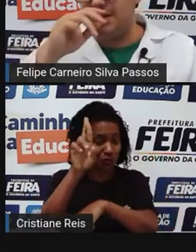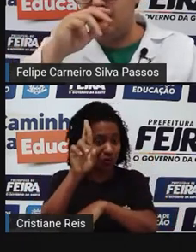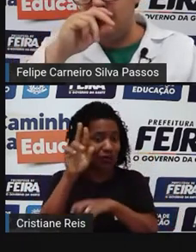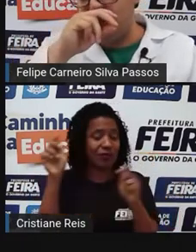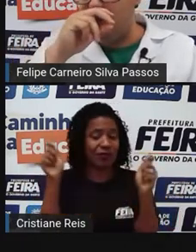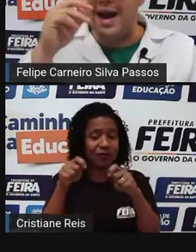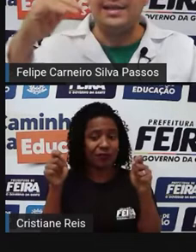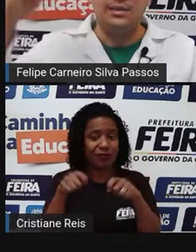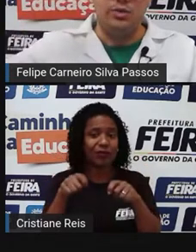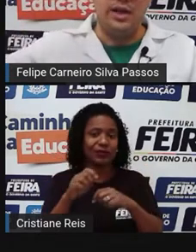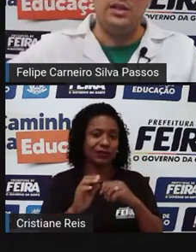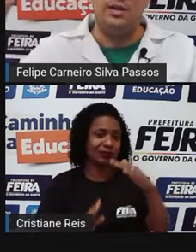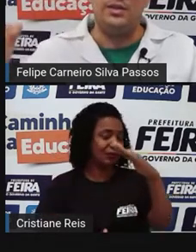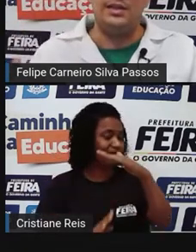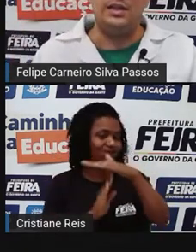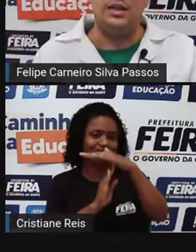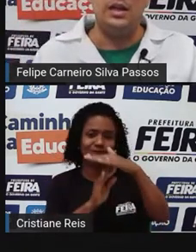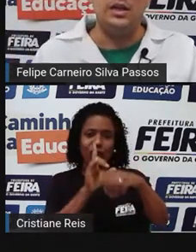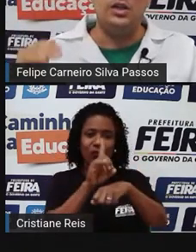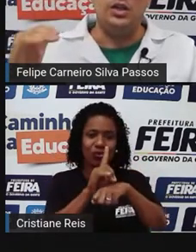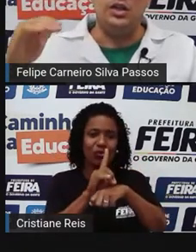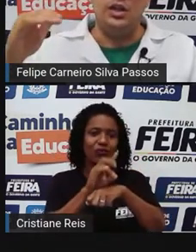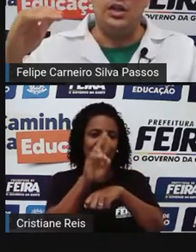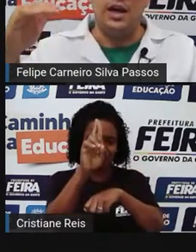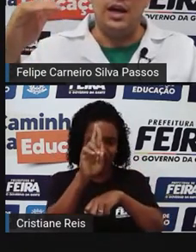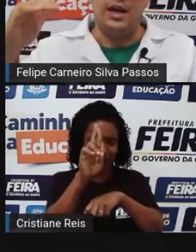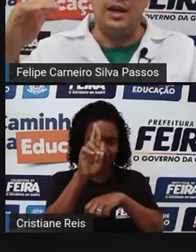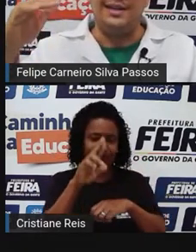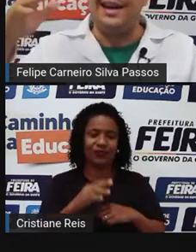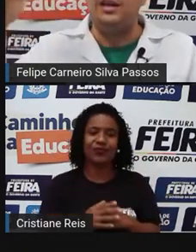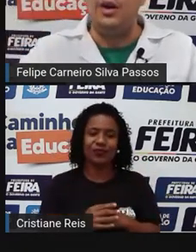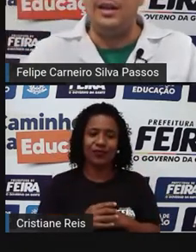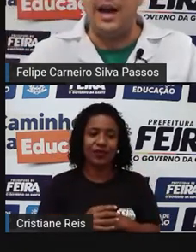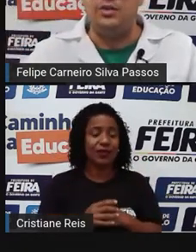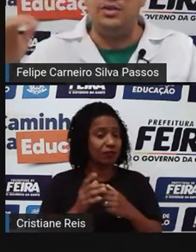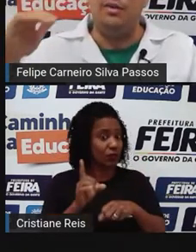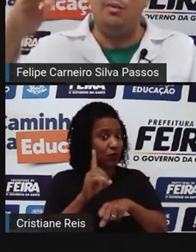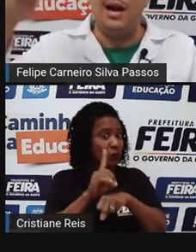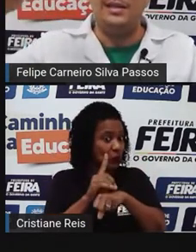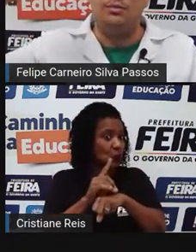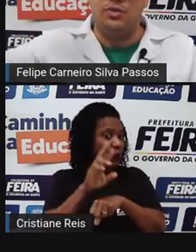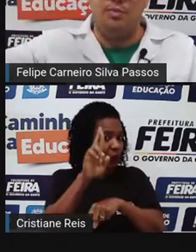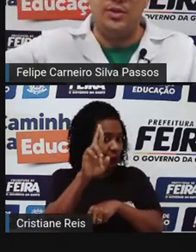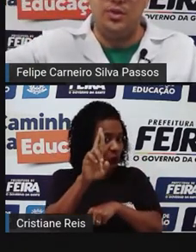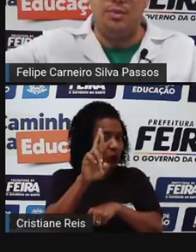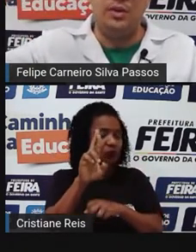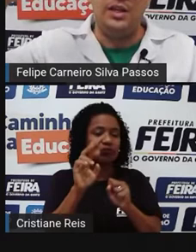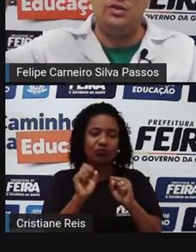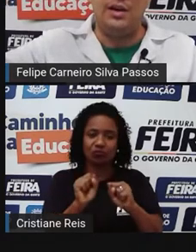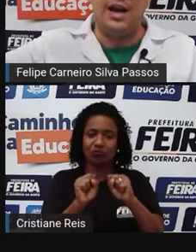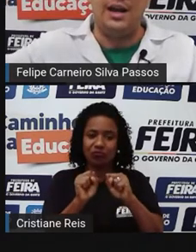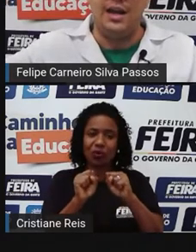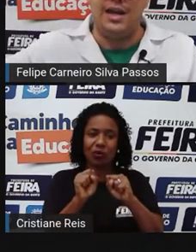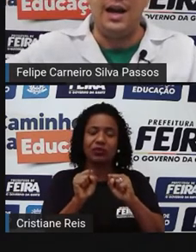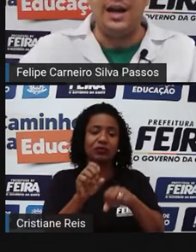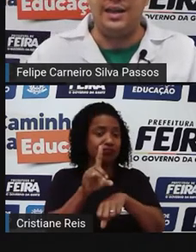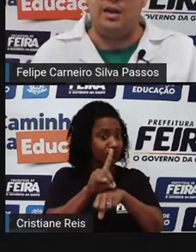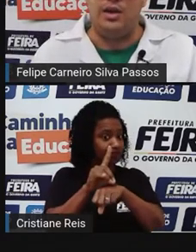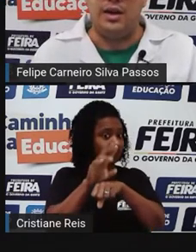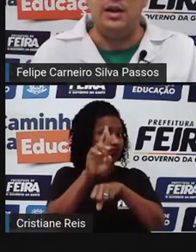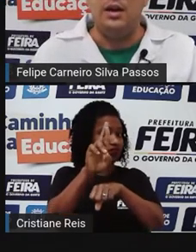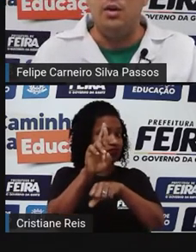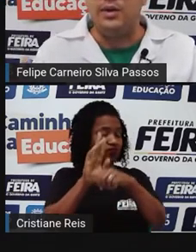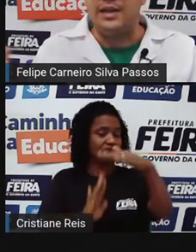E aqui você tem o nível máximo, digamos assim, de intelectualidade, o nível máximo que uma pessoa progride numa carreira